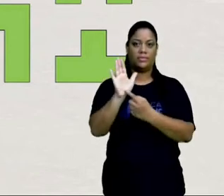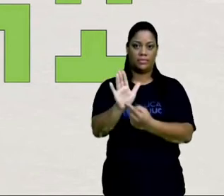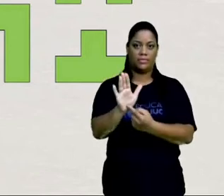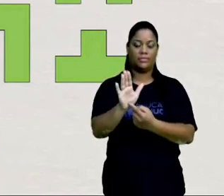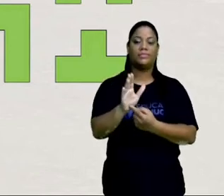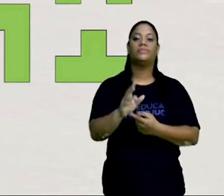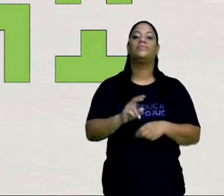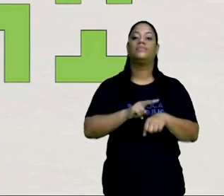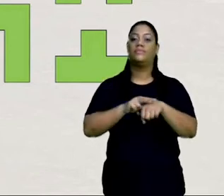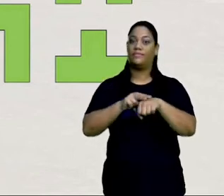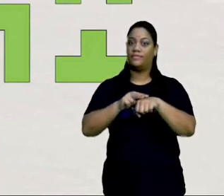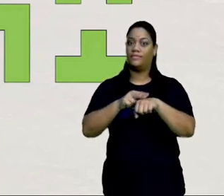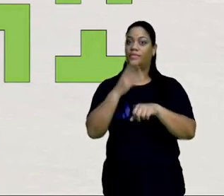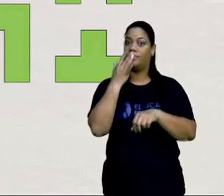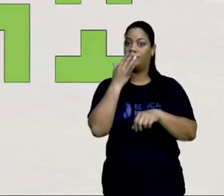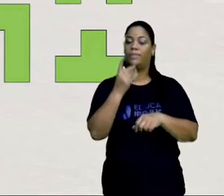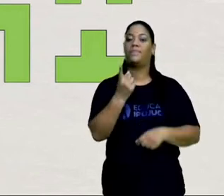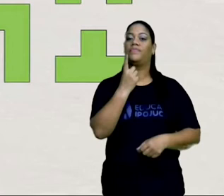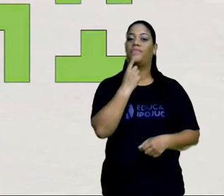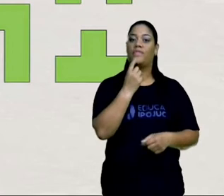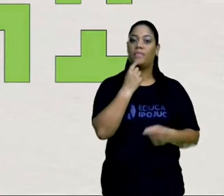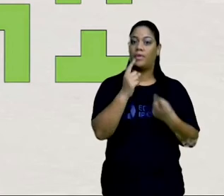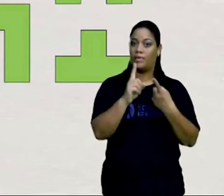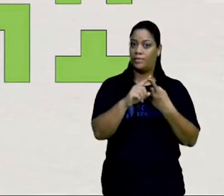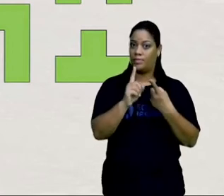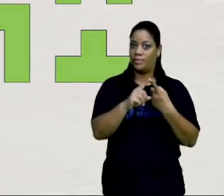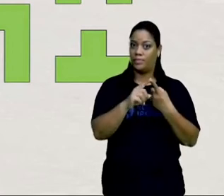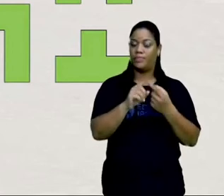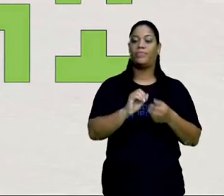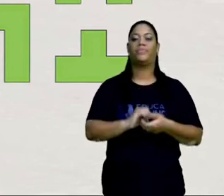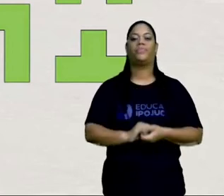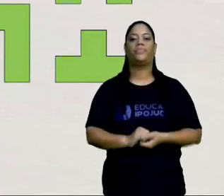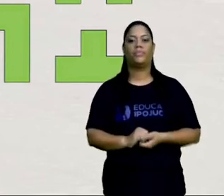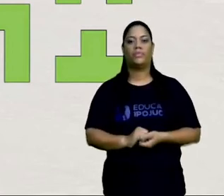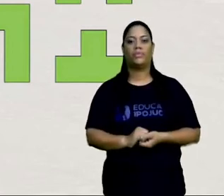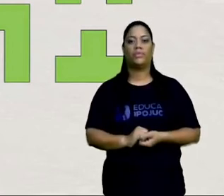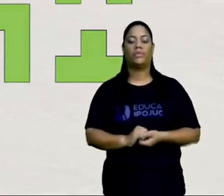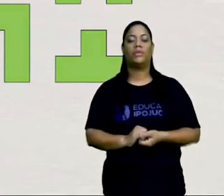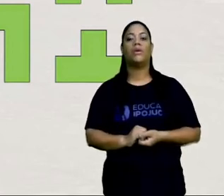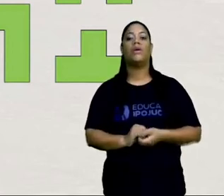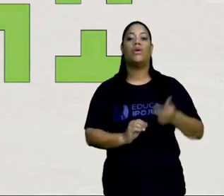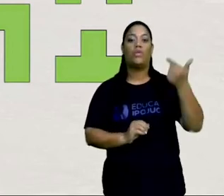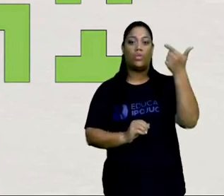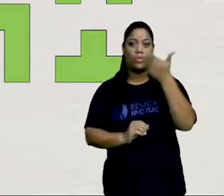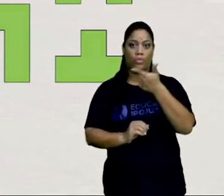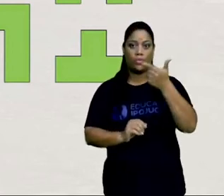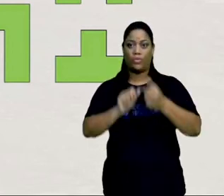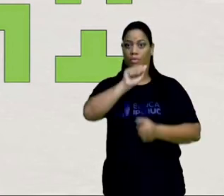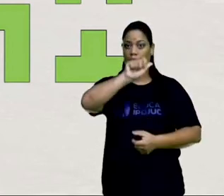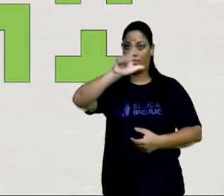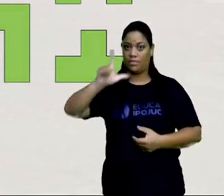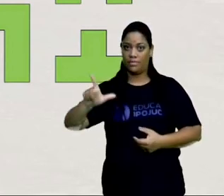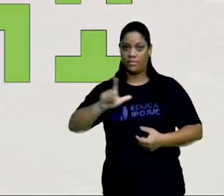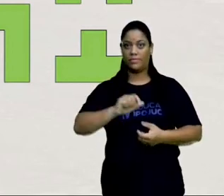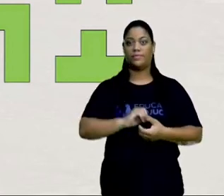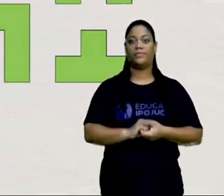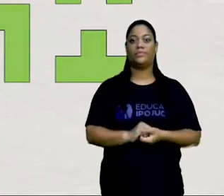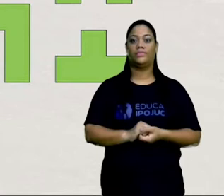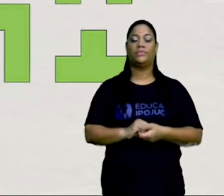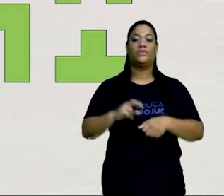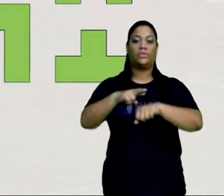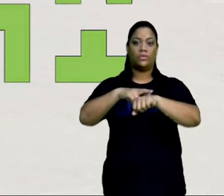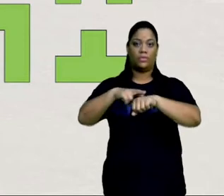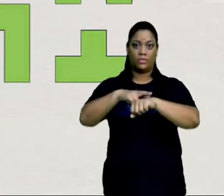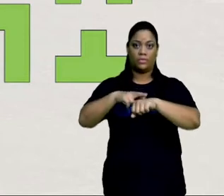verde. Então, vermelho, uma unidade de área. Azul, duas unidades de área. O